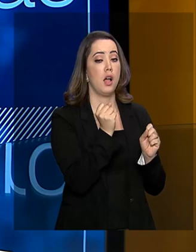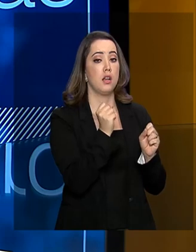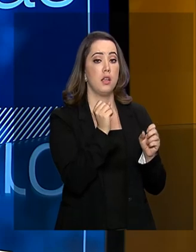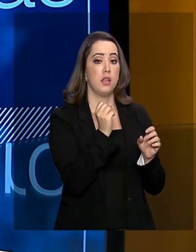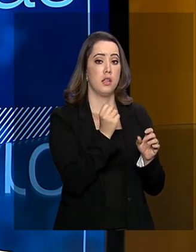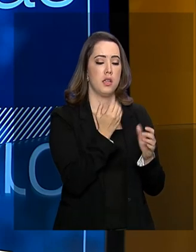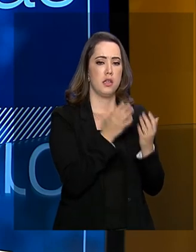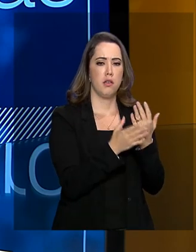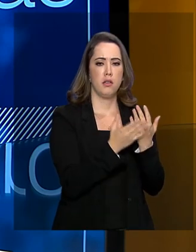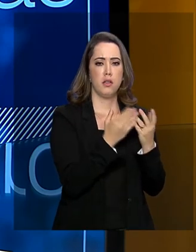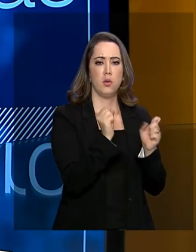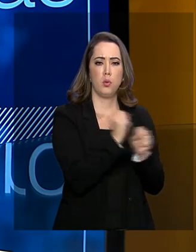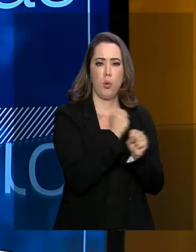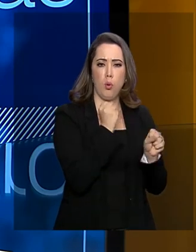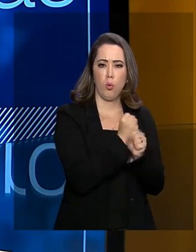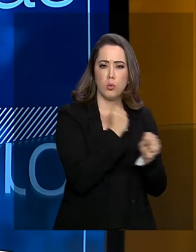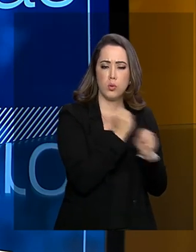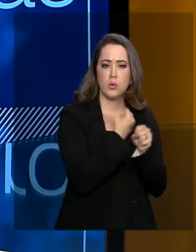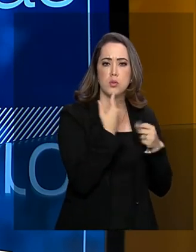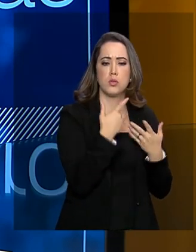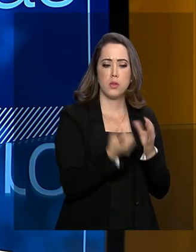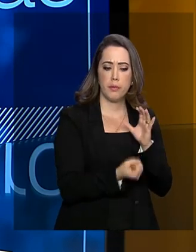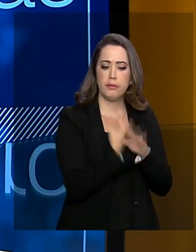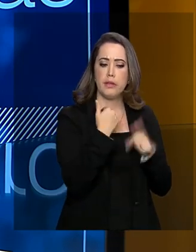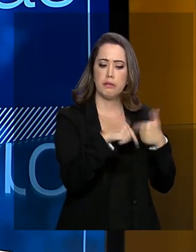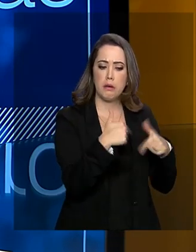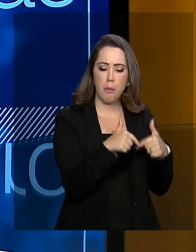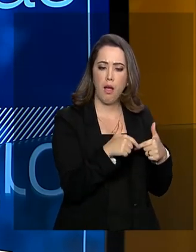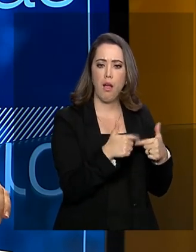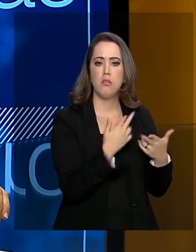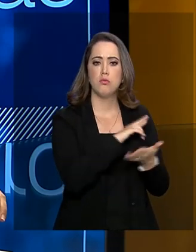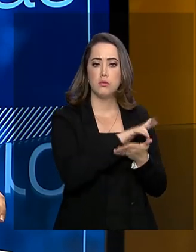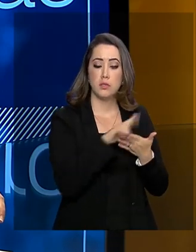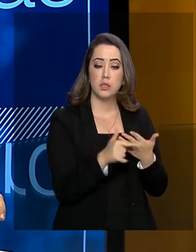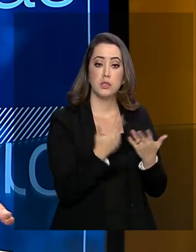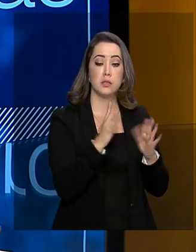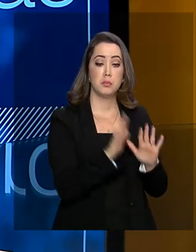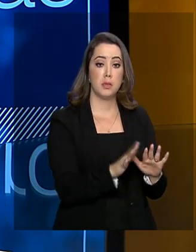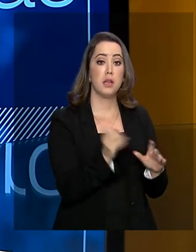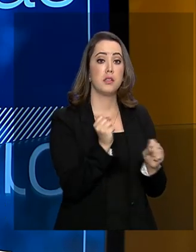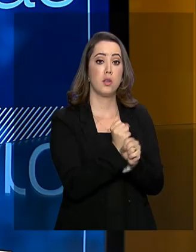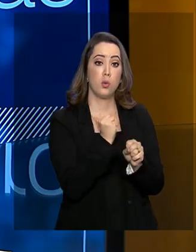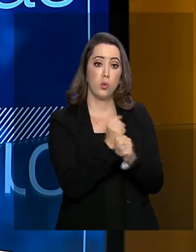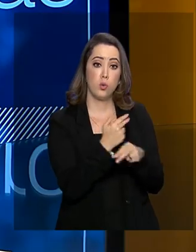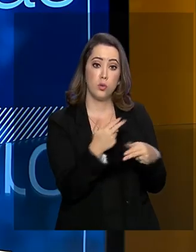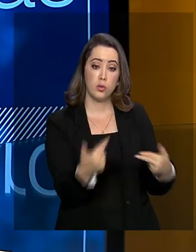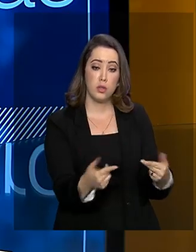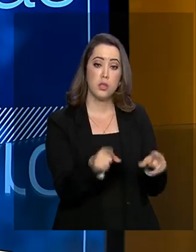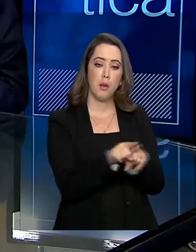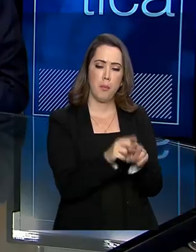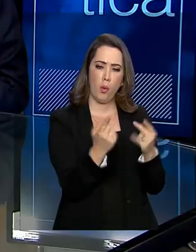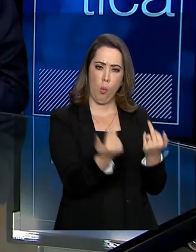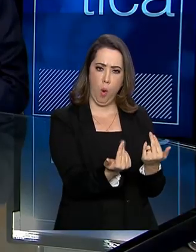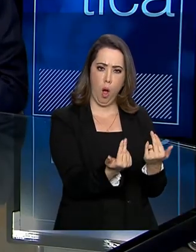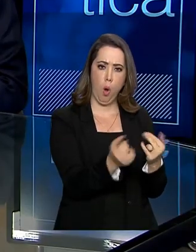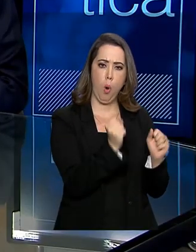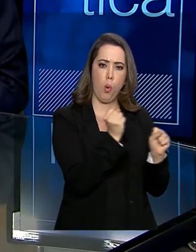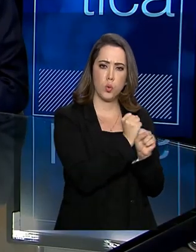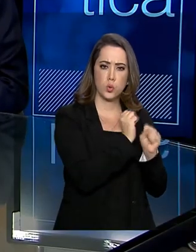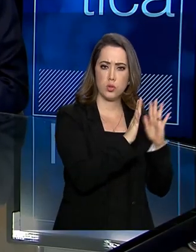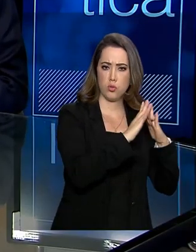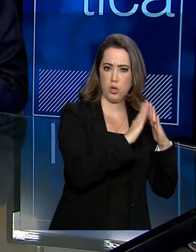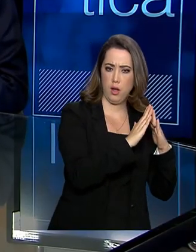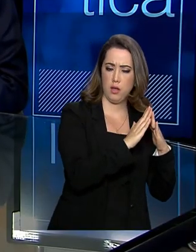intensiva, gera-se muito emprego. No setor de infraestrutura também, a gente pode dizer isso? A